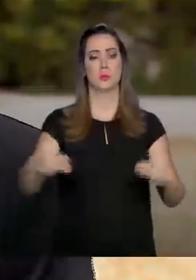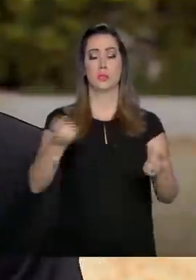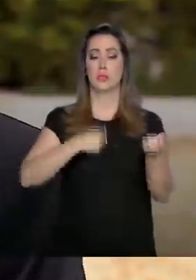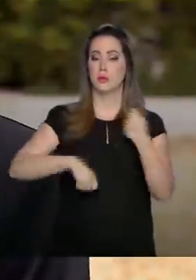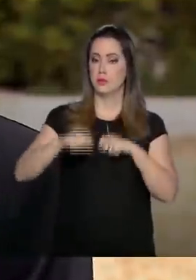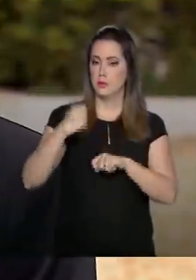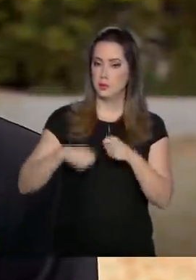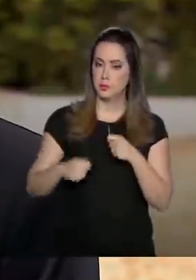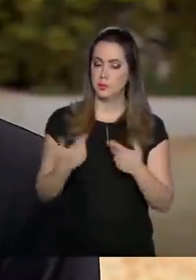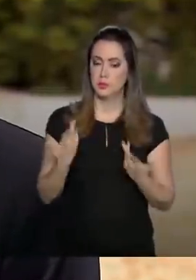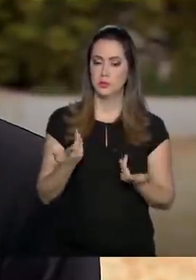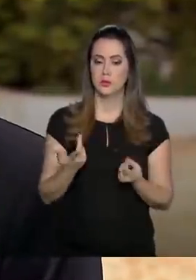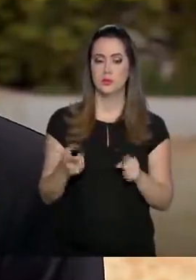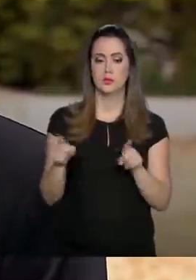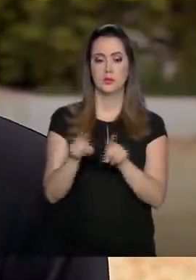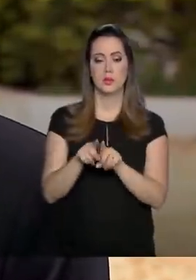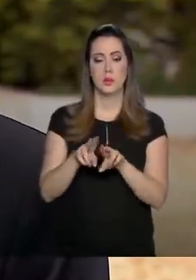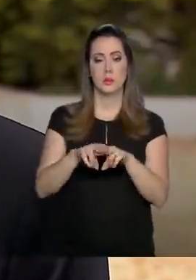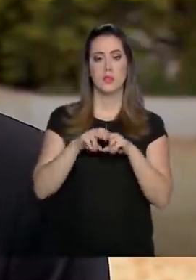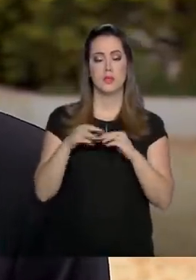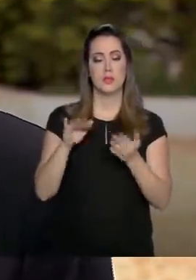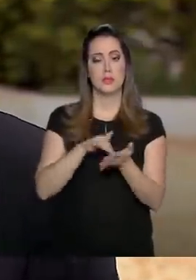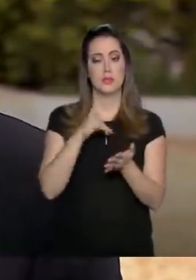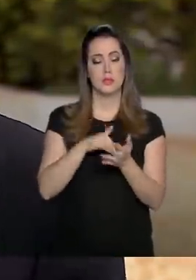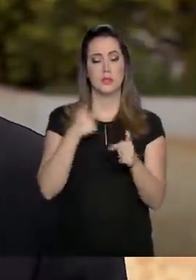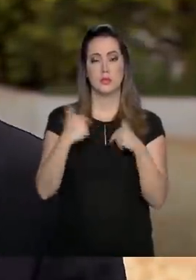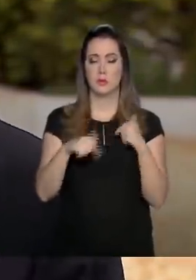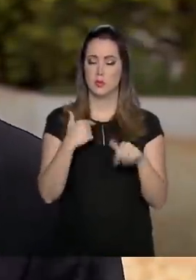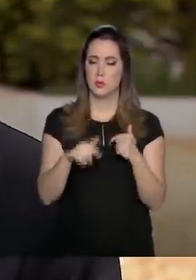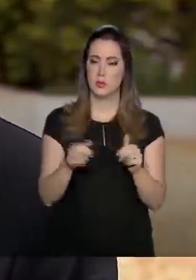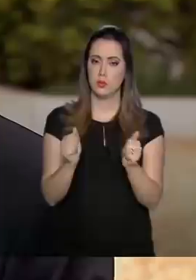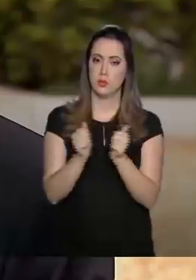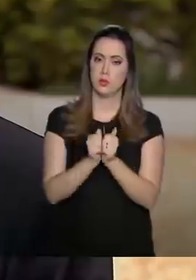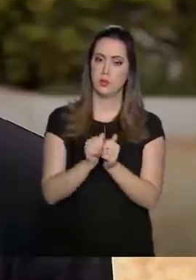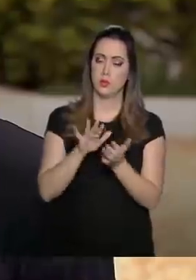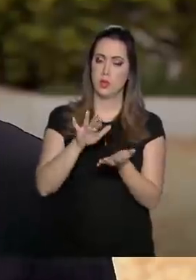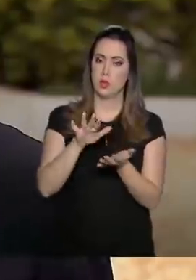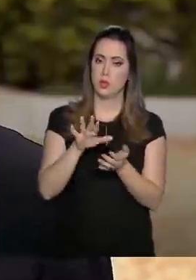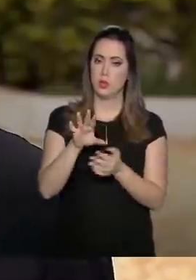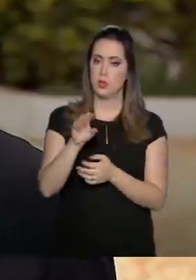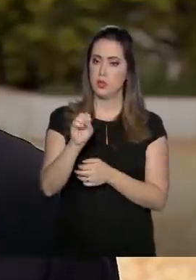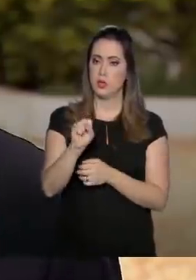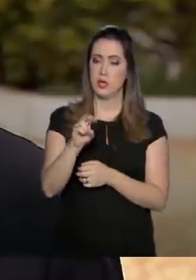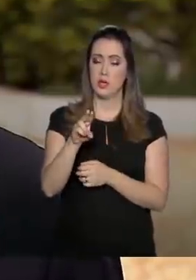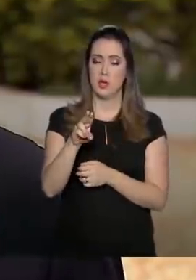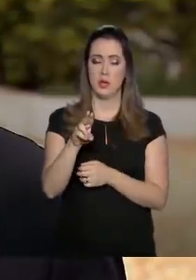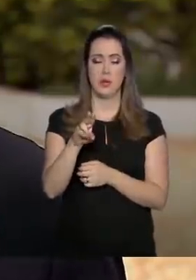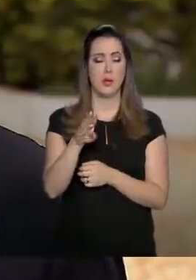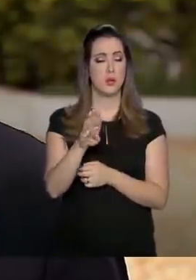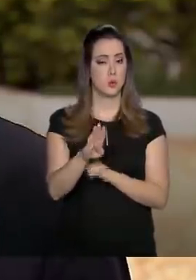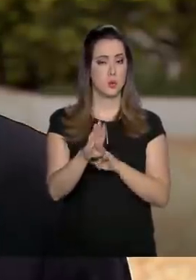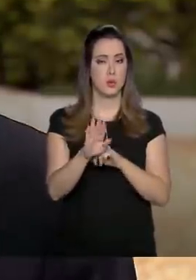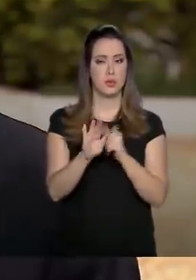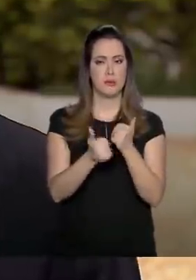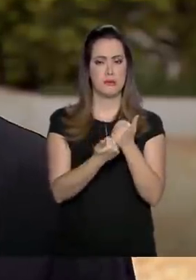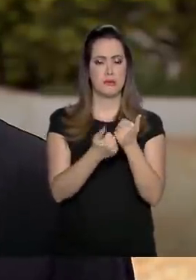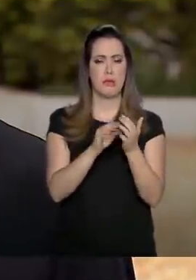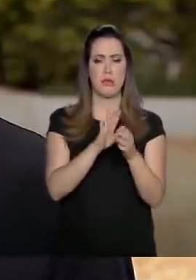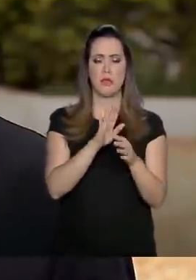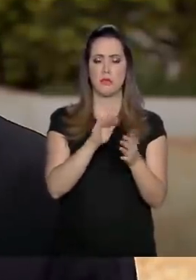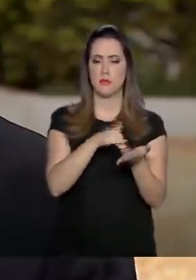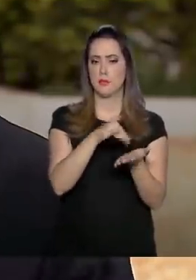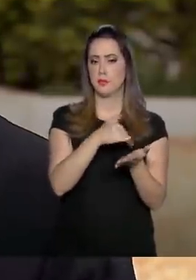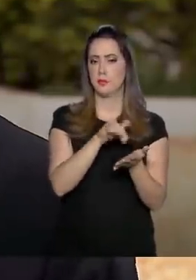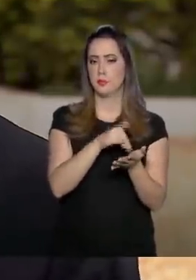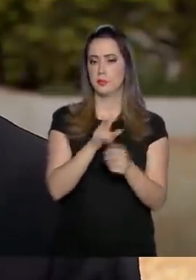Economia, através da Secretaria do Trabalho, ela mantém a Subsecretaria de Inspeção do Trabalho. Então, essa